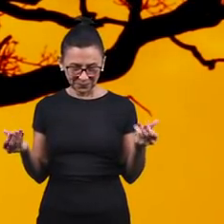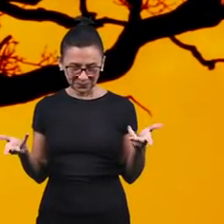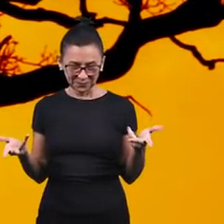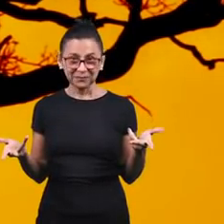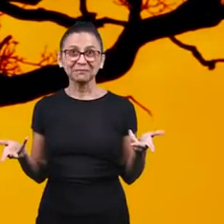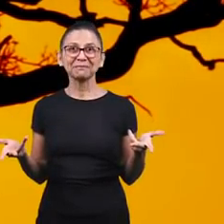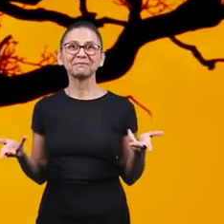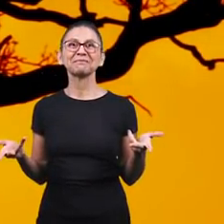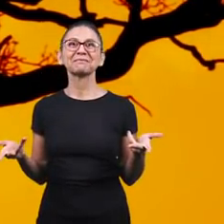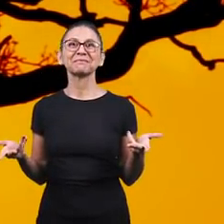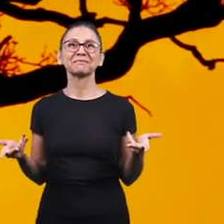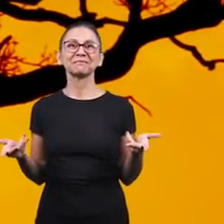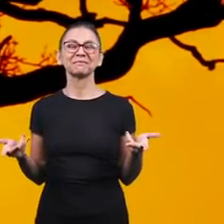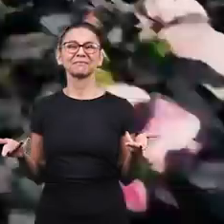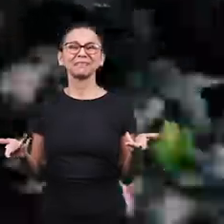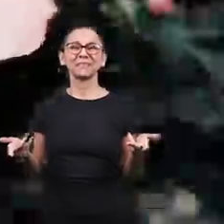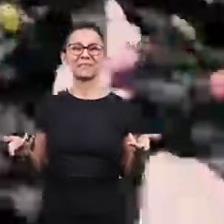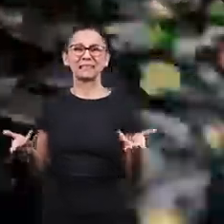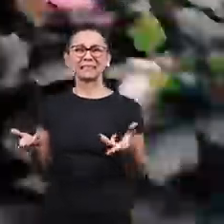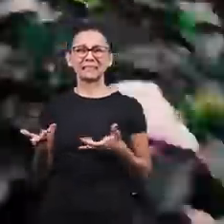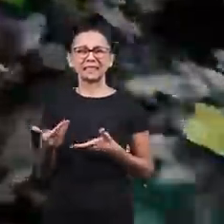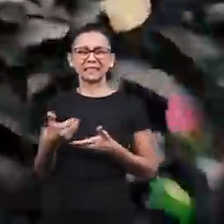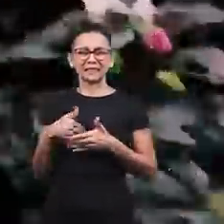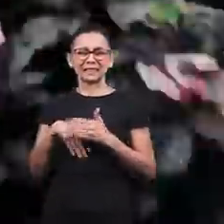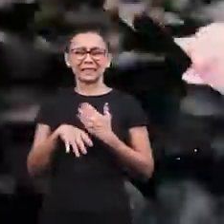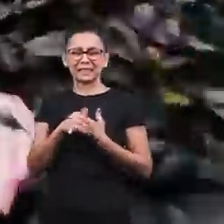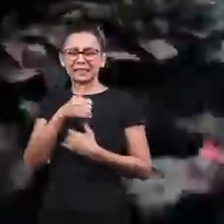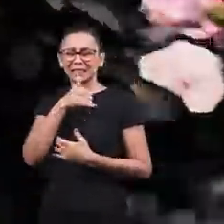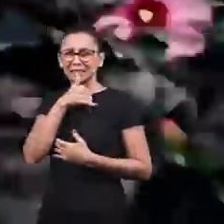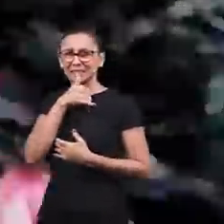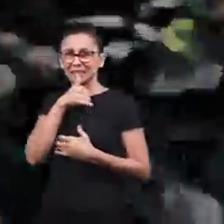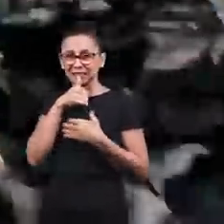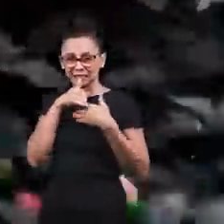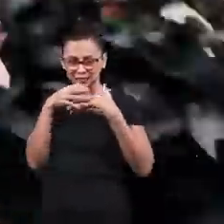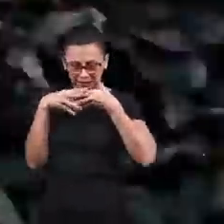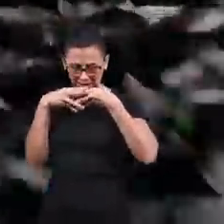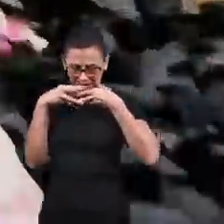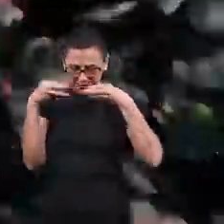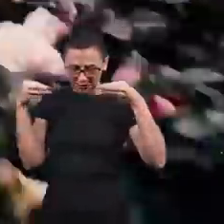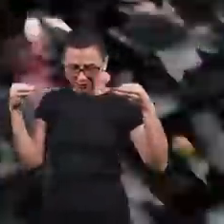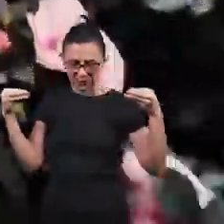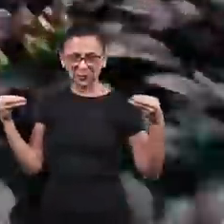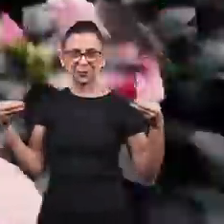Que cura as vidas.